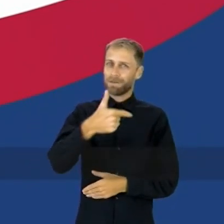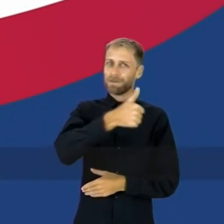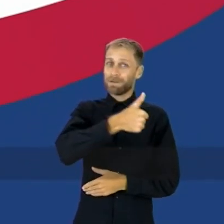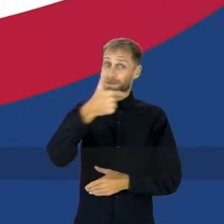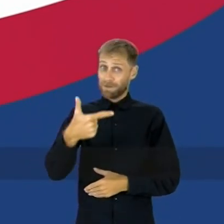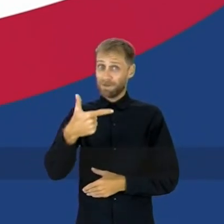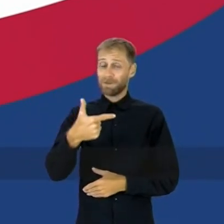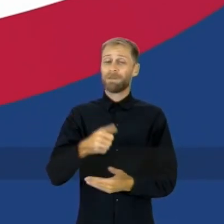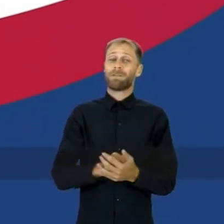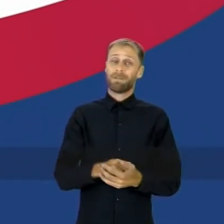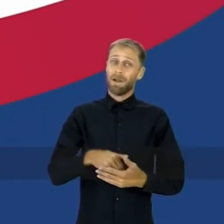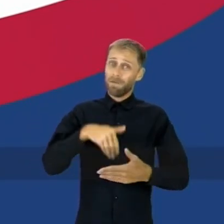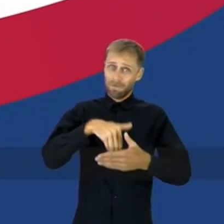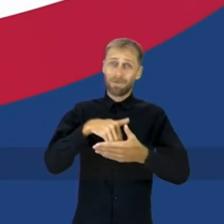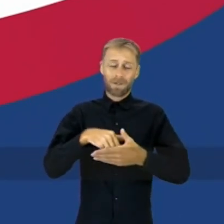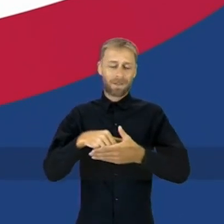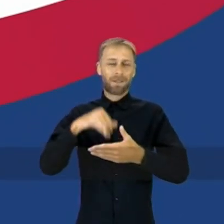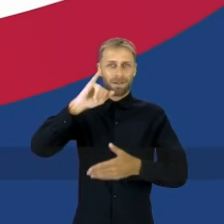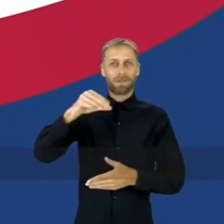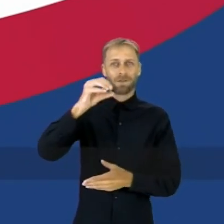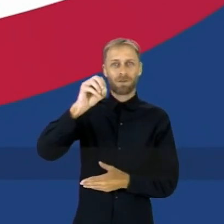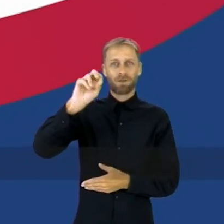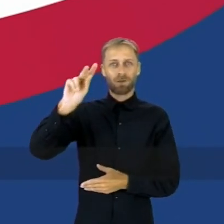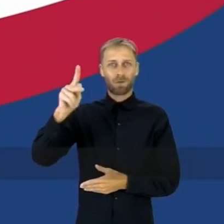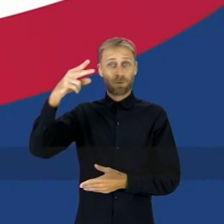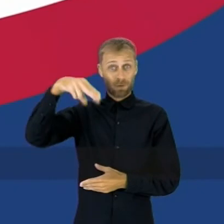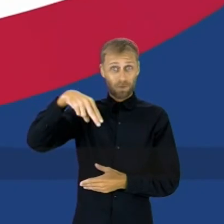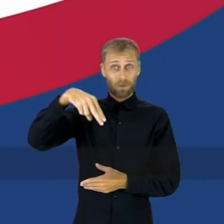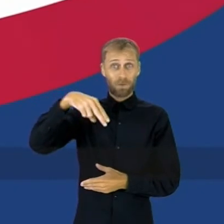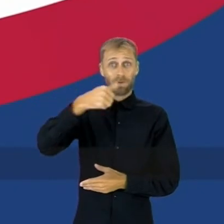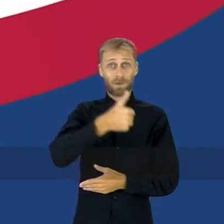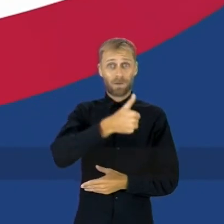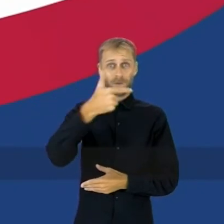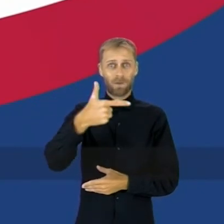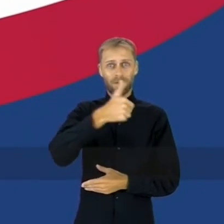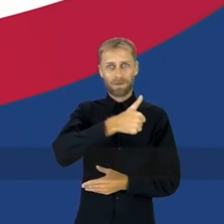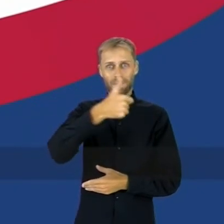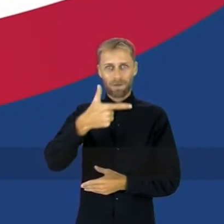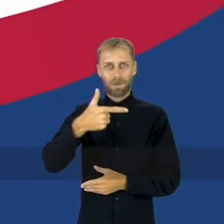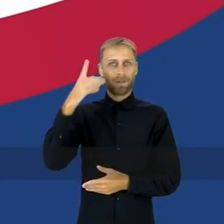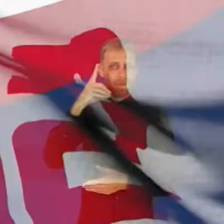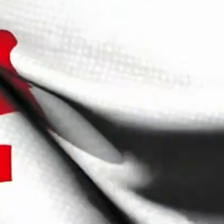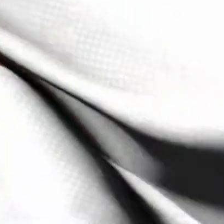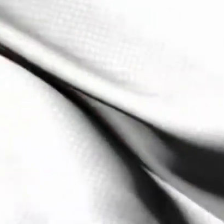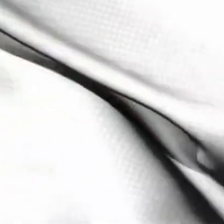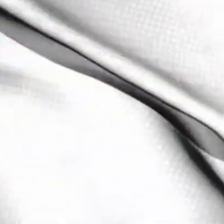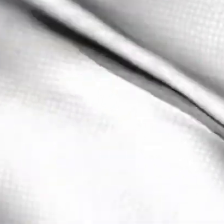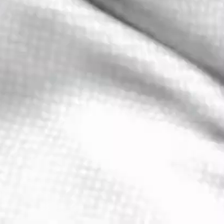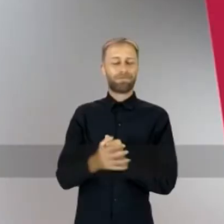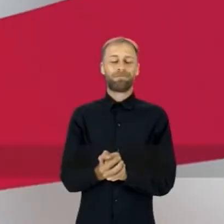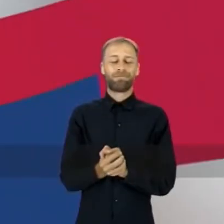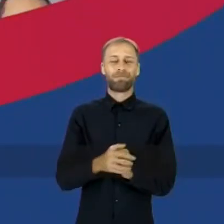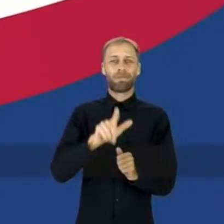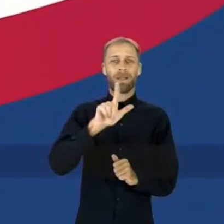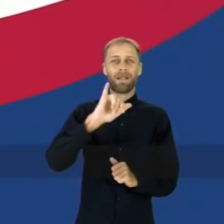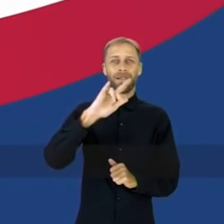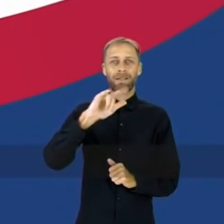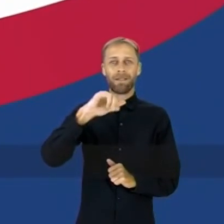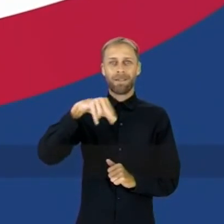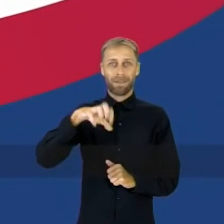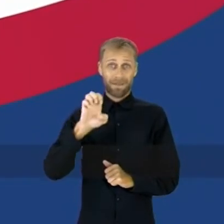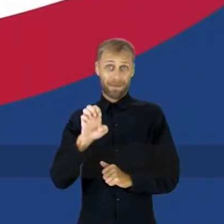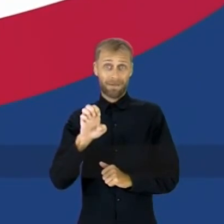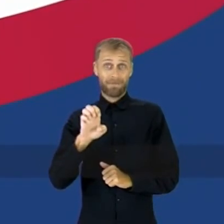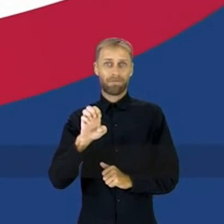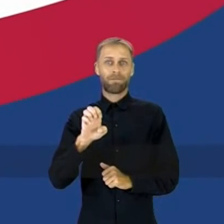votar É 1212 É o John Faial É 1212 Meu deputado federal Sou Liliane Siqueira Trabalho